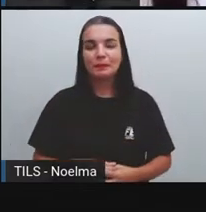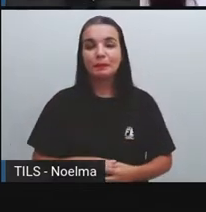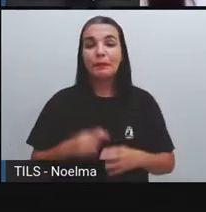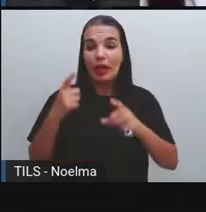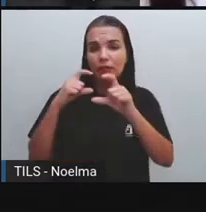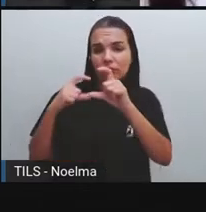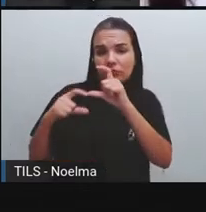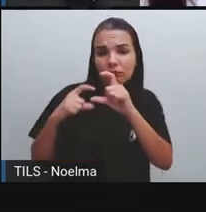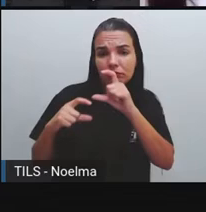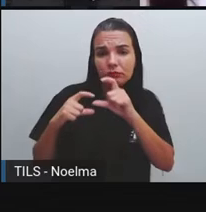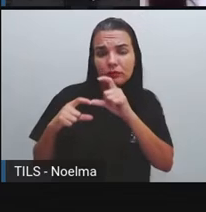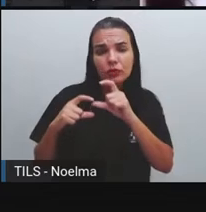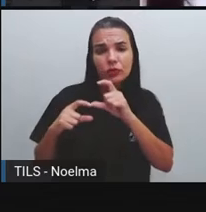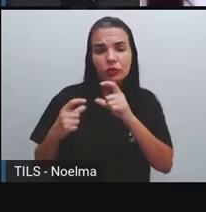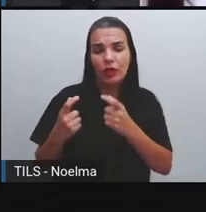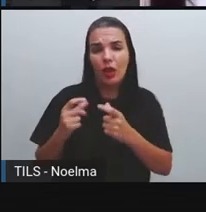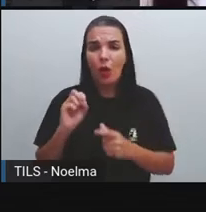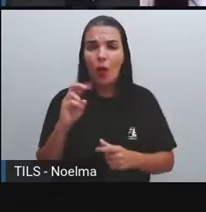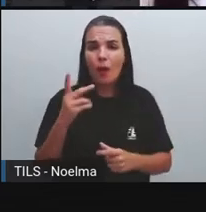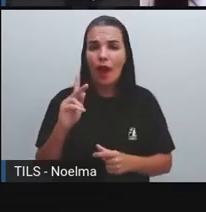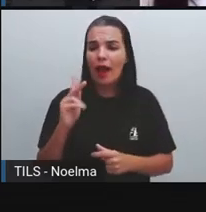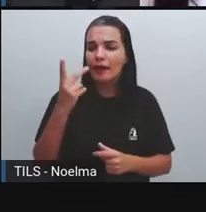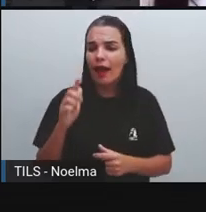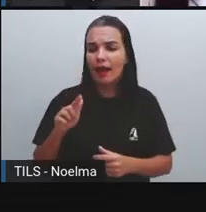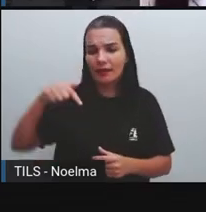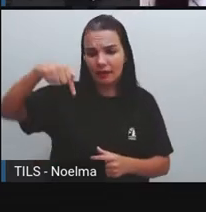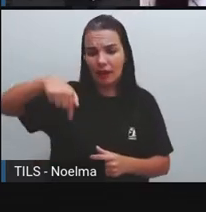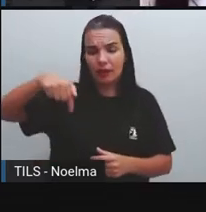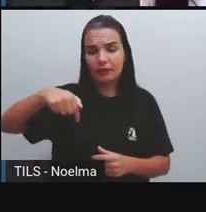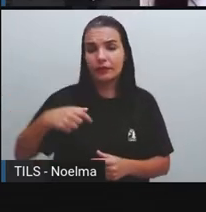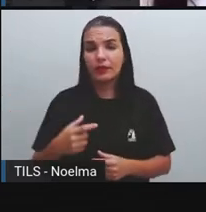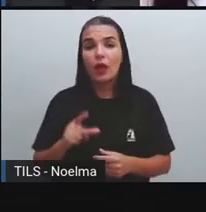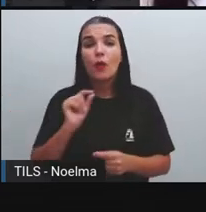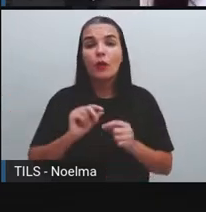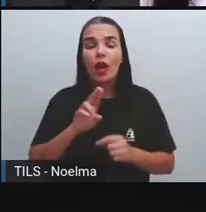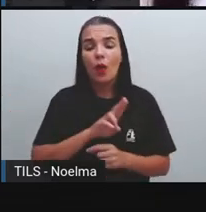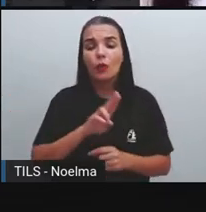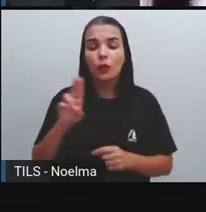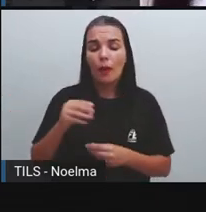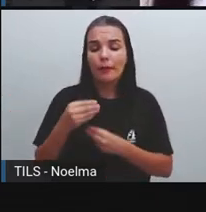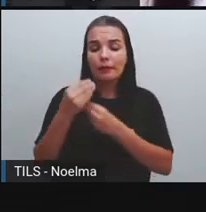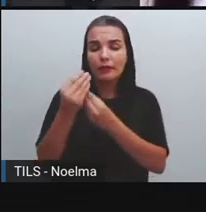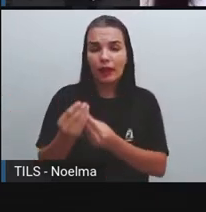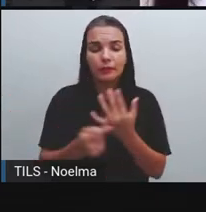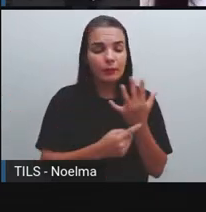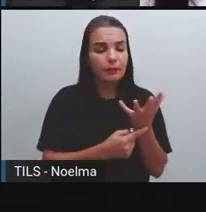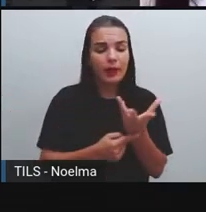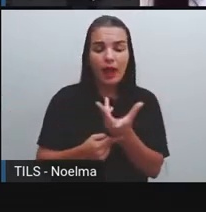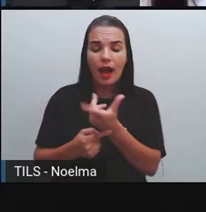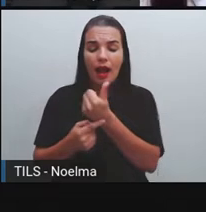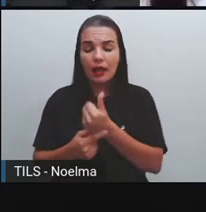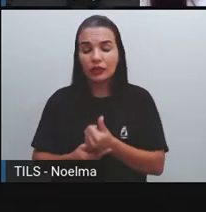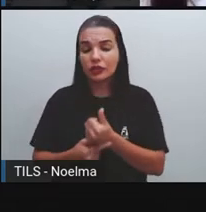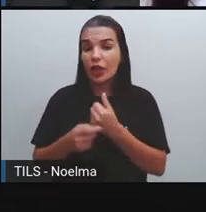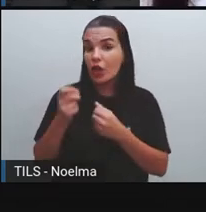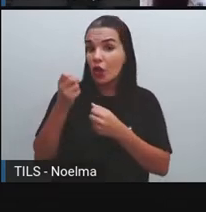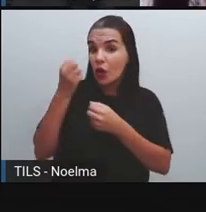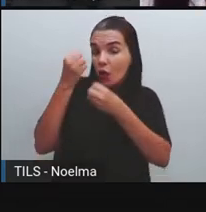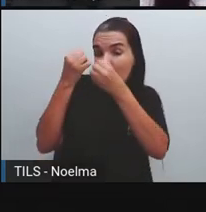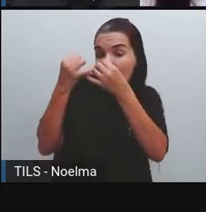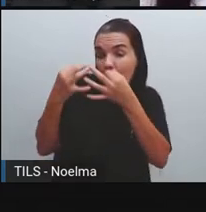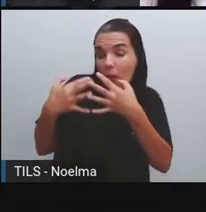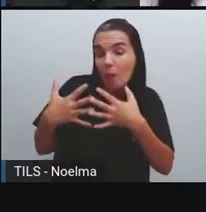História em quadrinho, ou HQ, como é conhecido, né? É o nome dado pra arte de narrar histórias